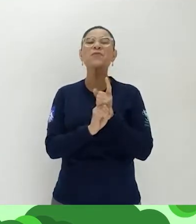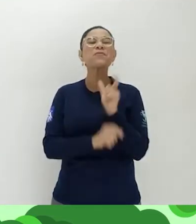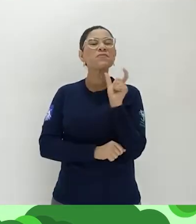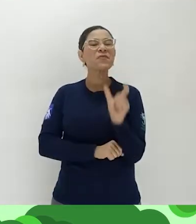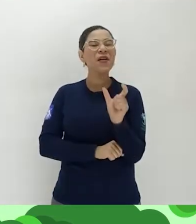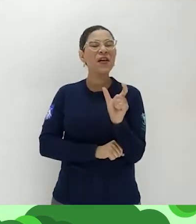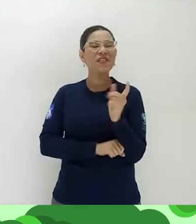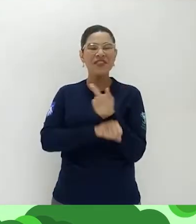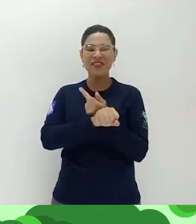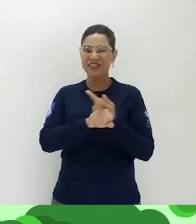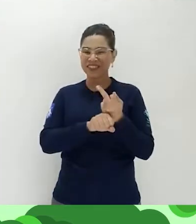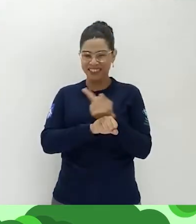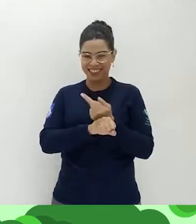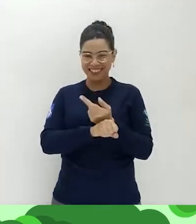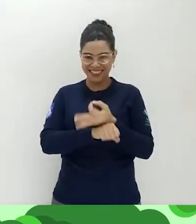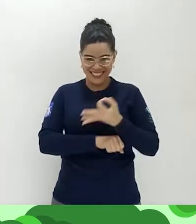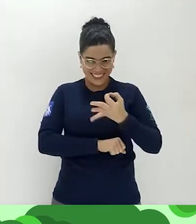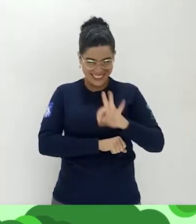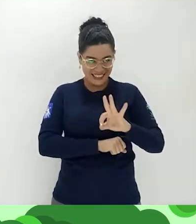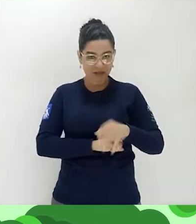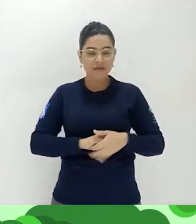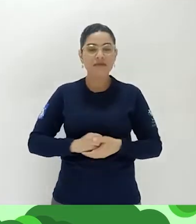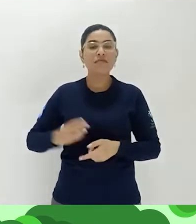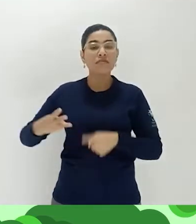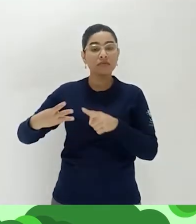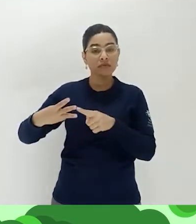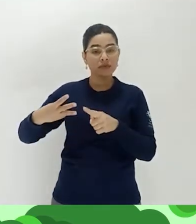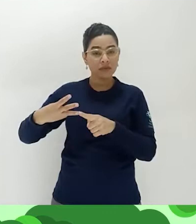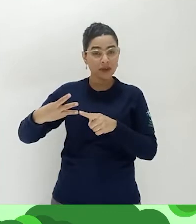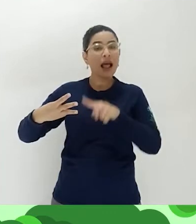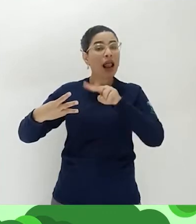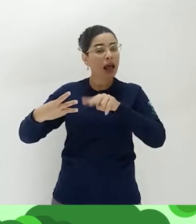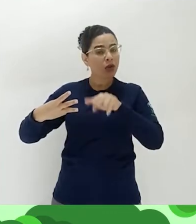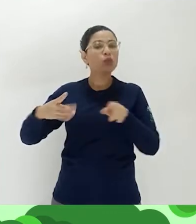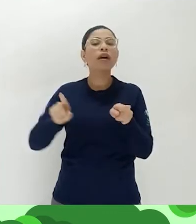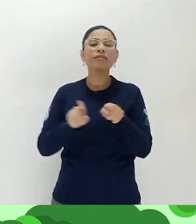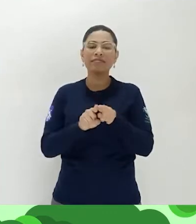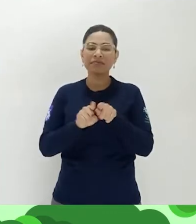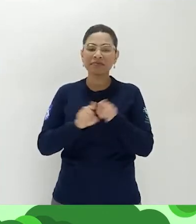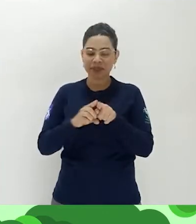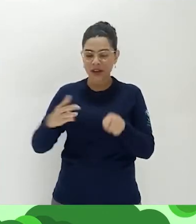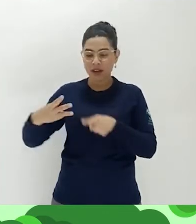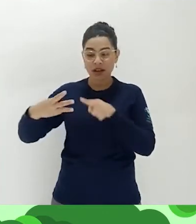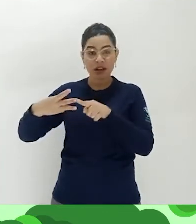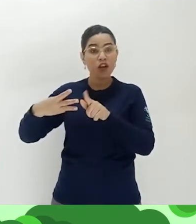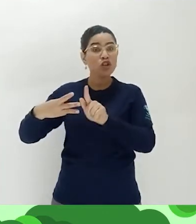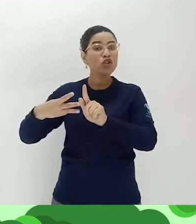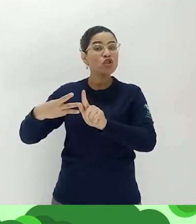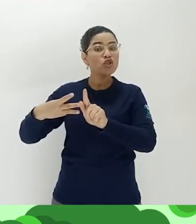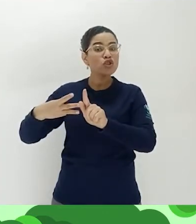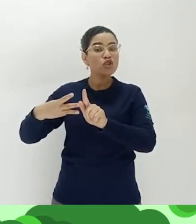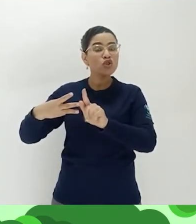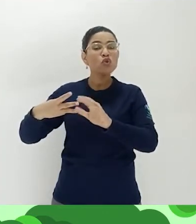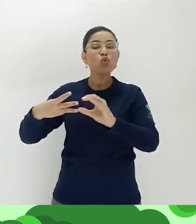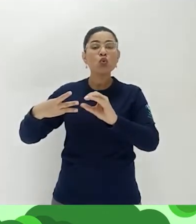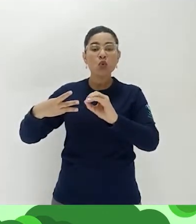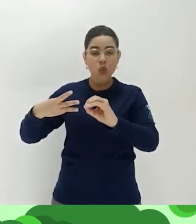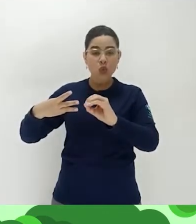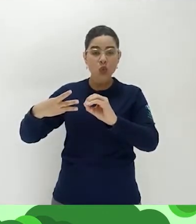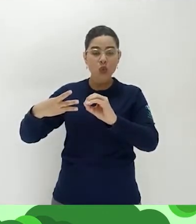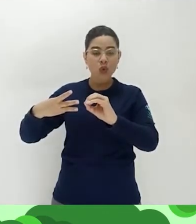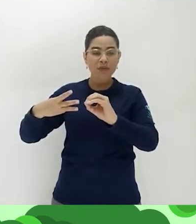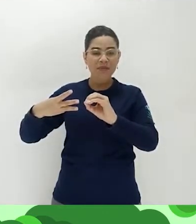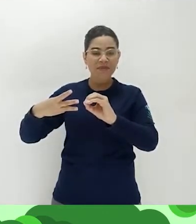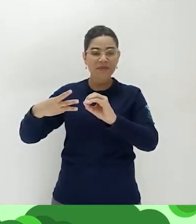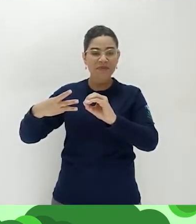palavra que a gente tava procurando, né? Mas vamos ler as próximas? Embaixo também começa com G, mas o G com O fica G